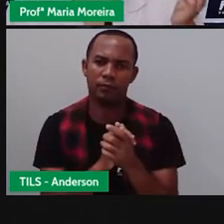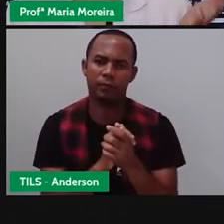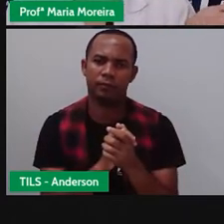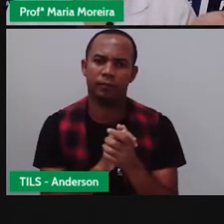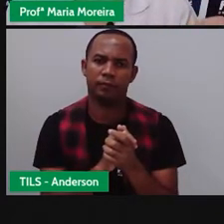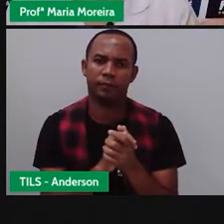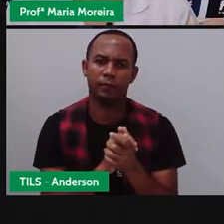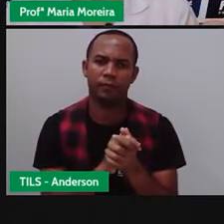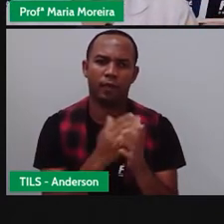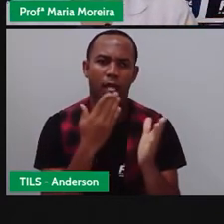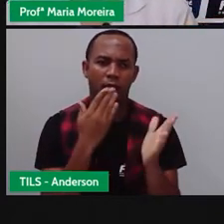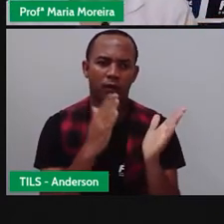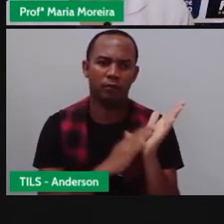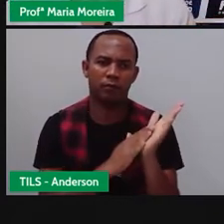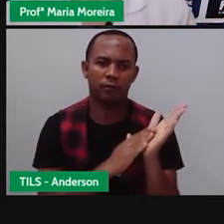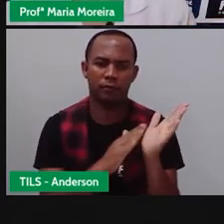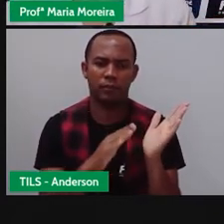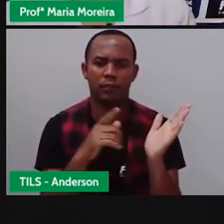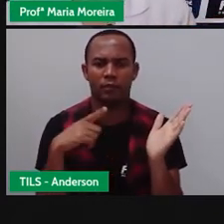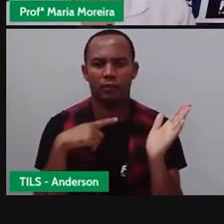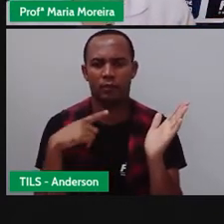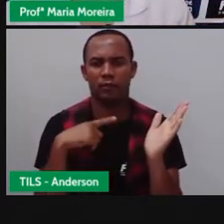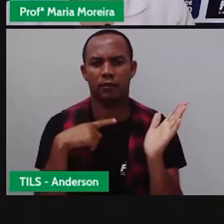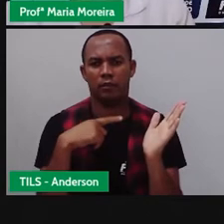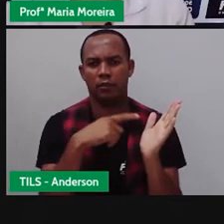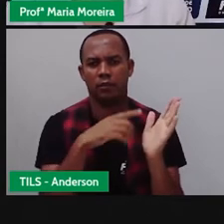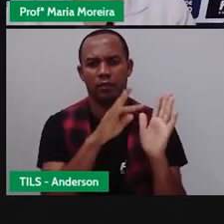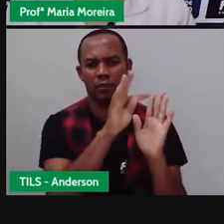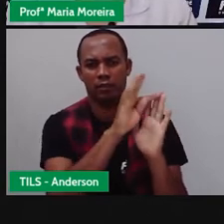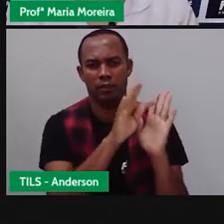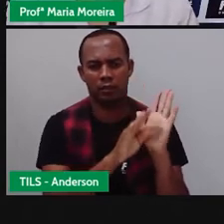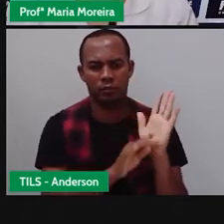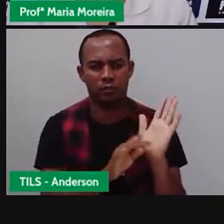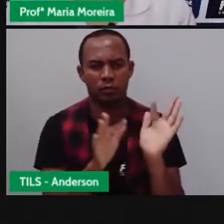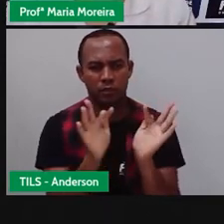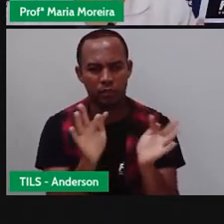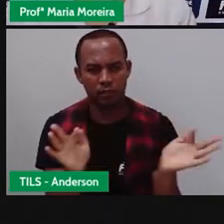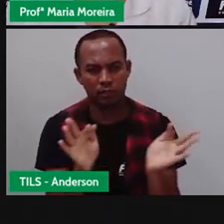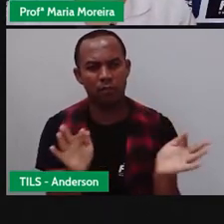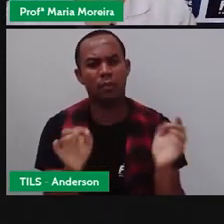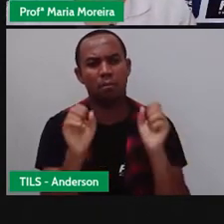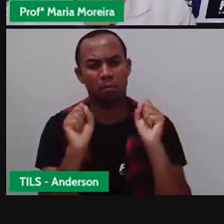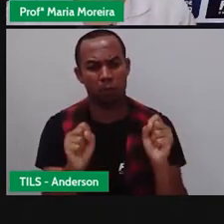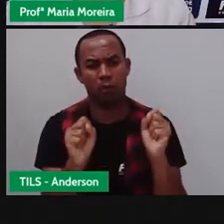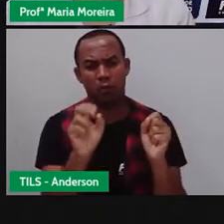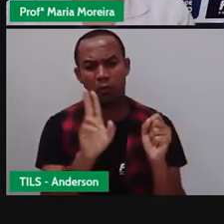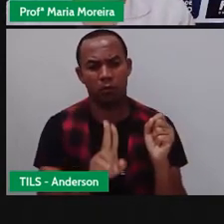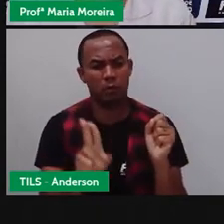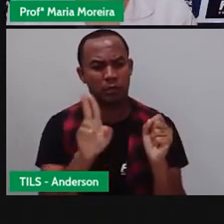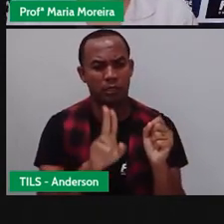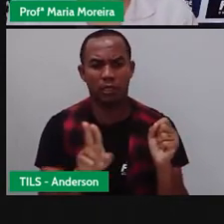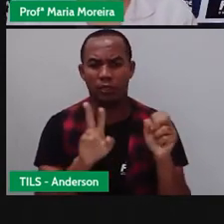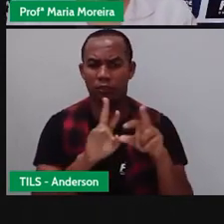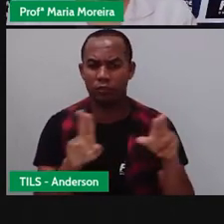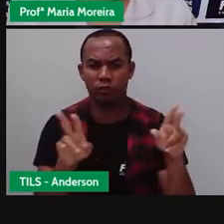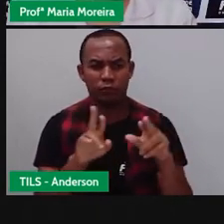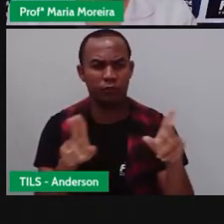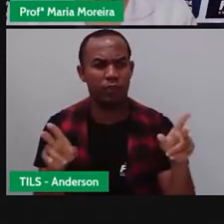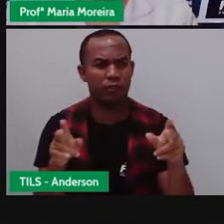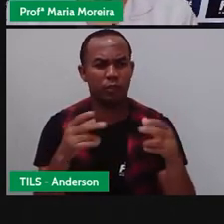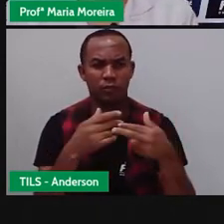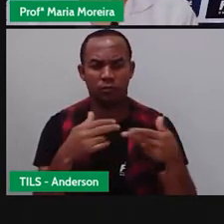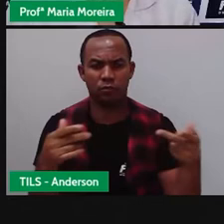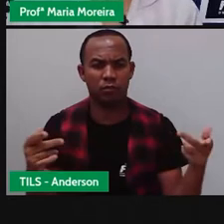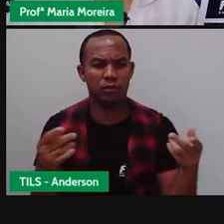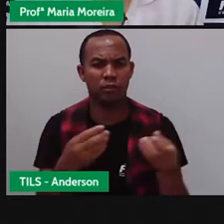Bom, o bilhete, né? Possui um gênero textual simples, né? E pode ser usado para diversas funcionalidades, né?